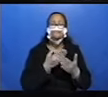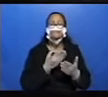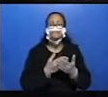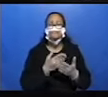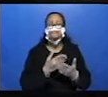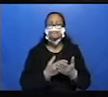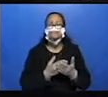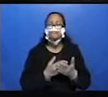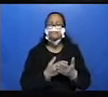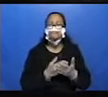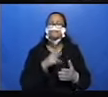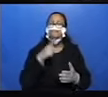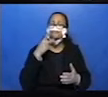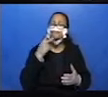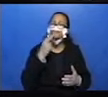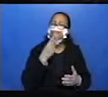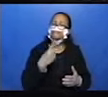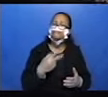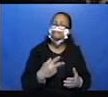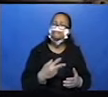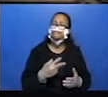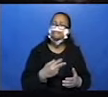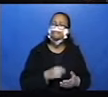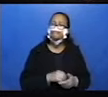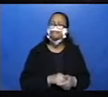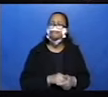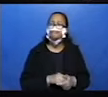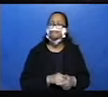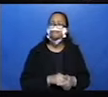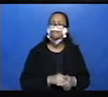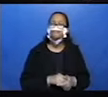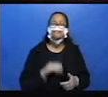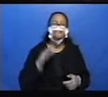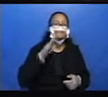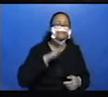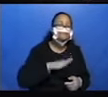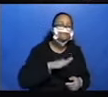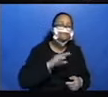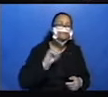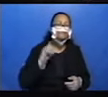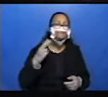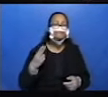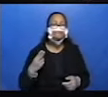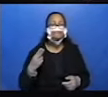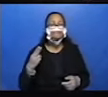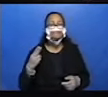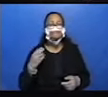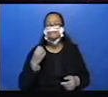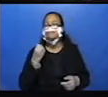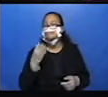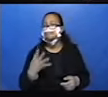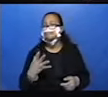fala essa língua, ele fala essa língua mal ou fala essa língua bem? Se ele estudou com